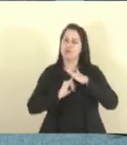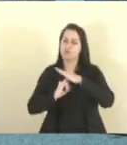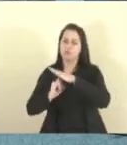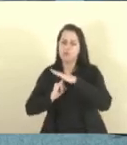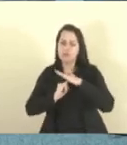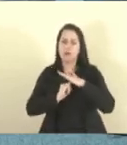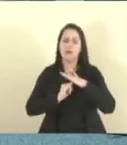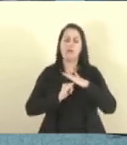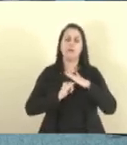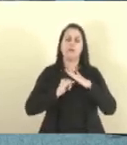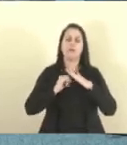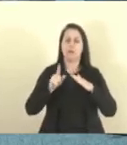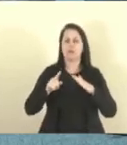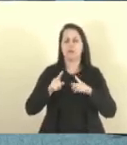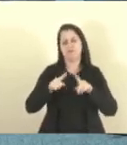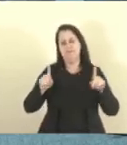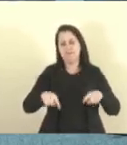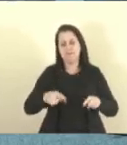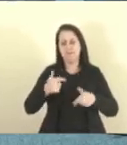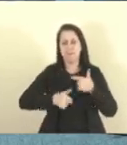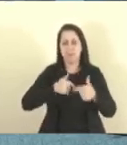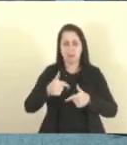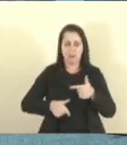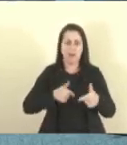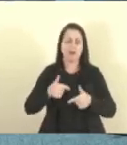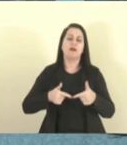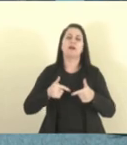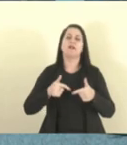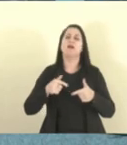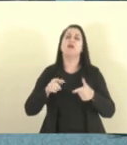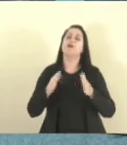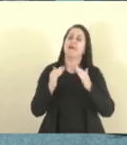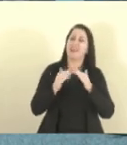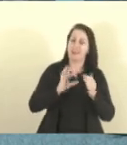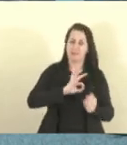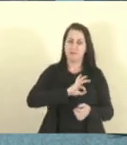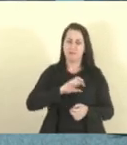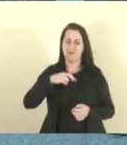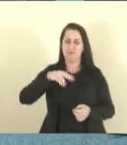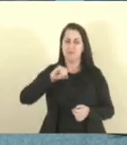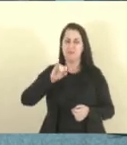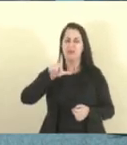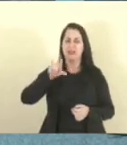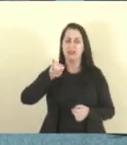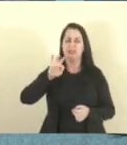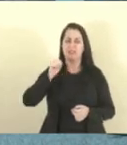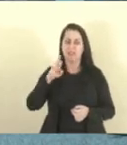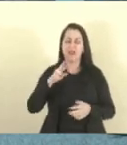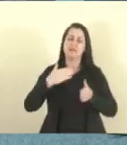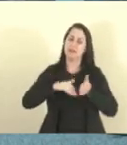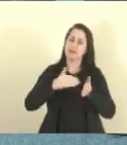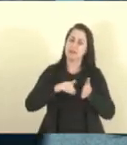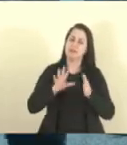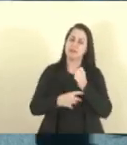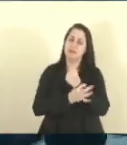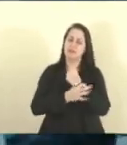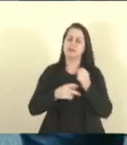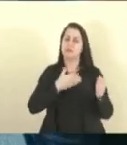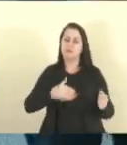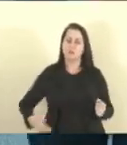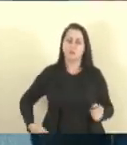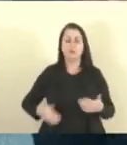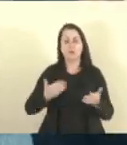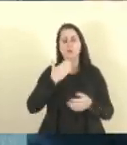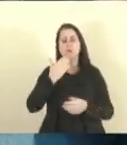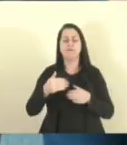em que esses servidores são disponibilizados, na Casa Militar, inclusive da Secretaria de Segurança Pública. Então, nós pedimos votos sim ao